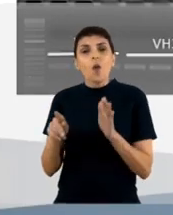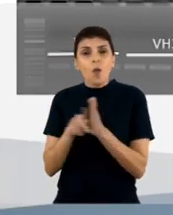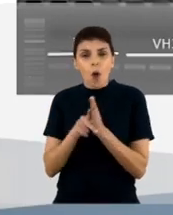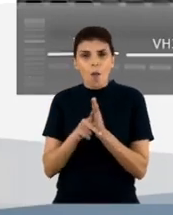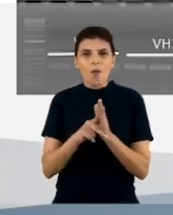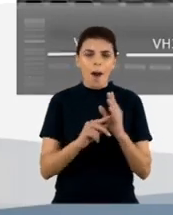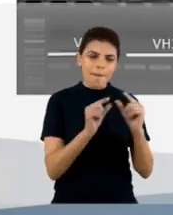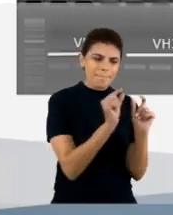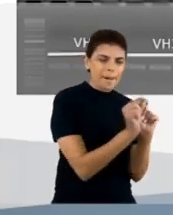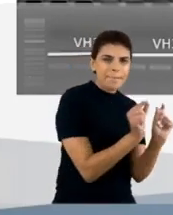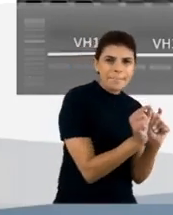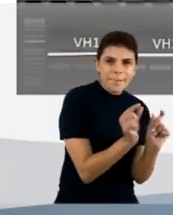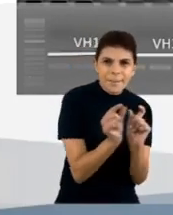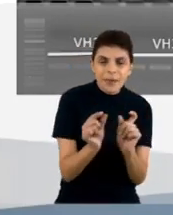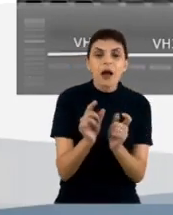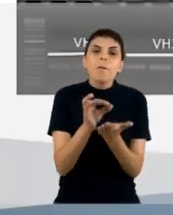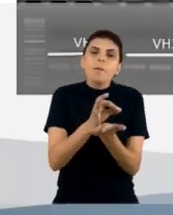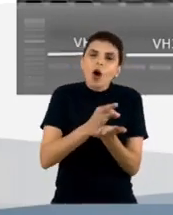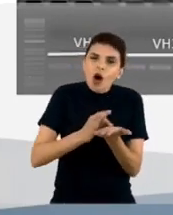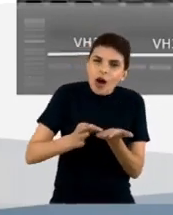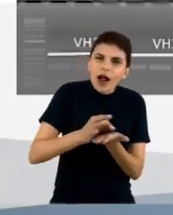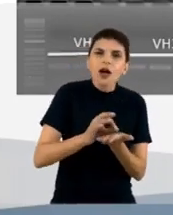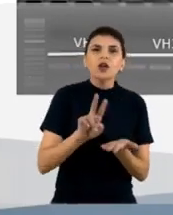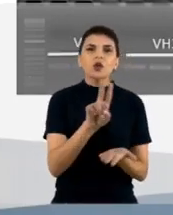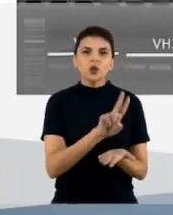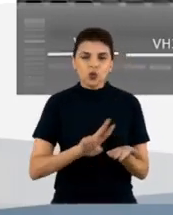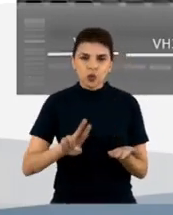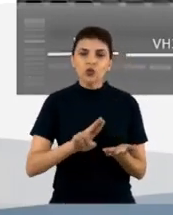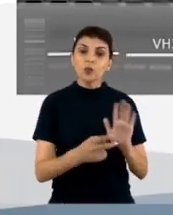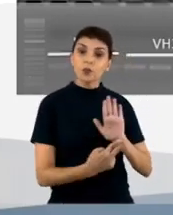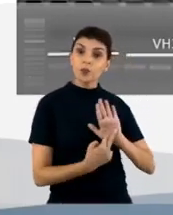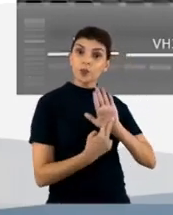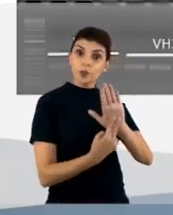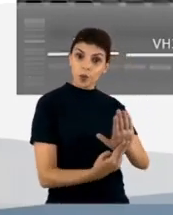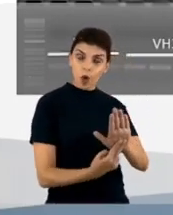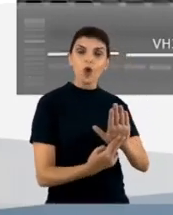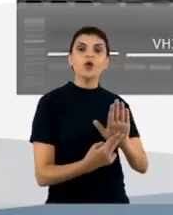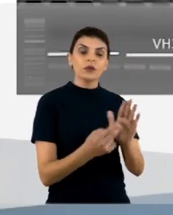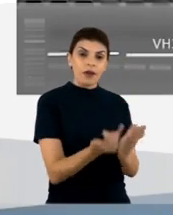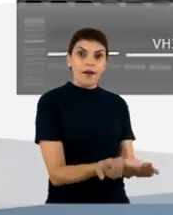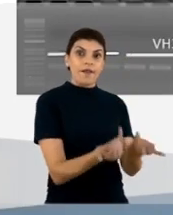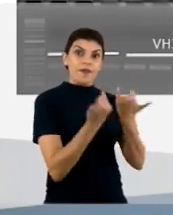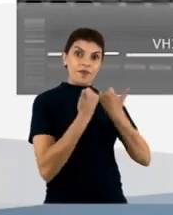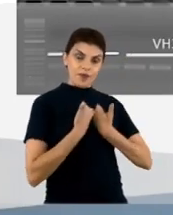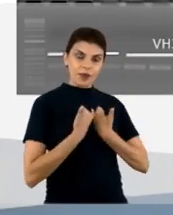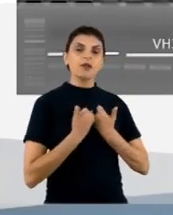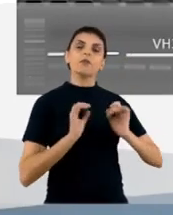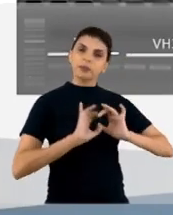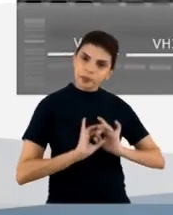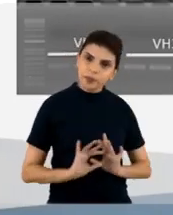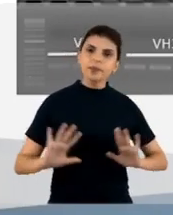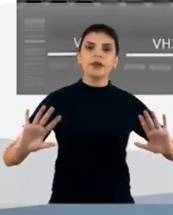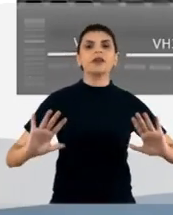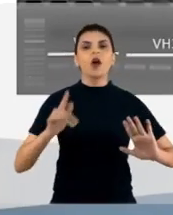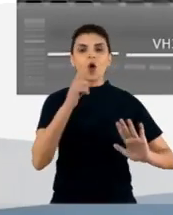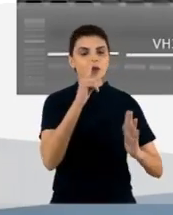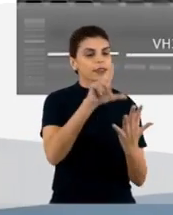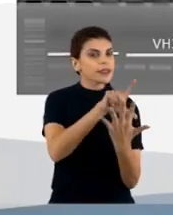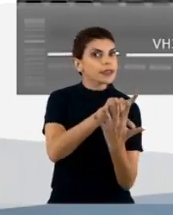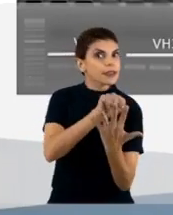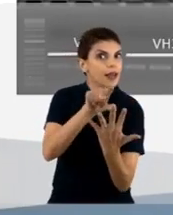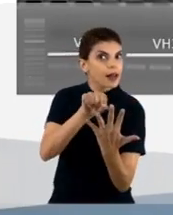fagos, que são os nossos sinalizadores que vão permitir que a gente